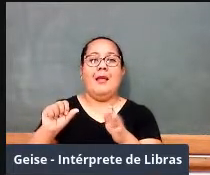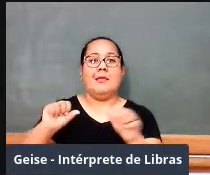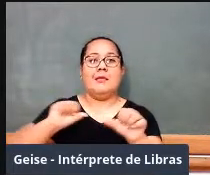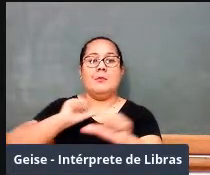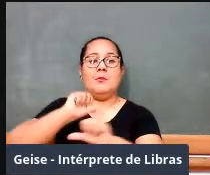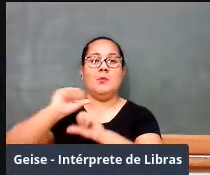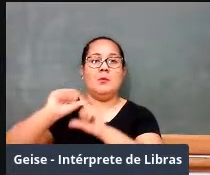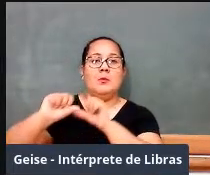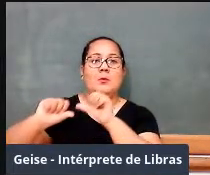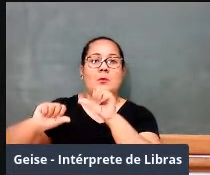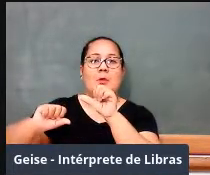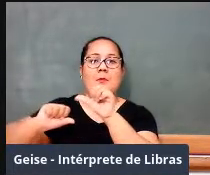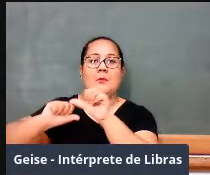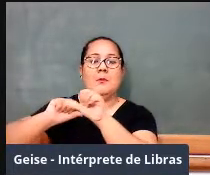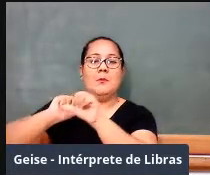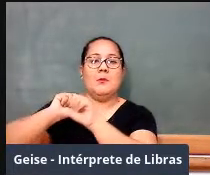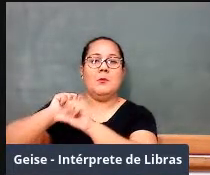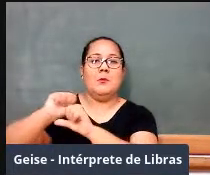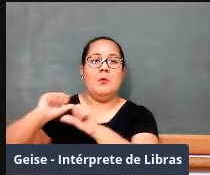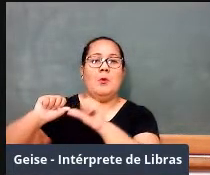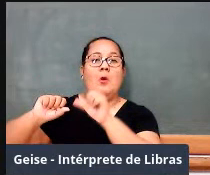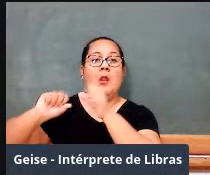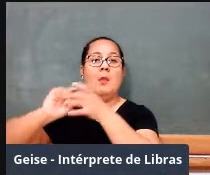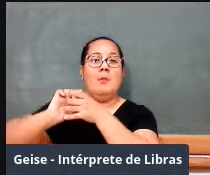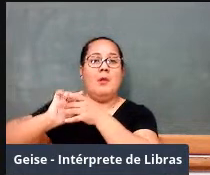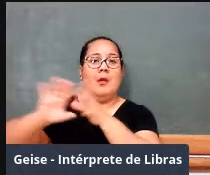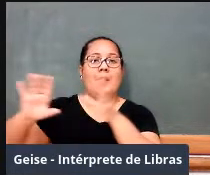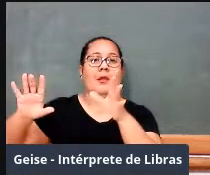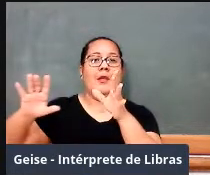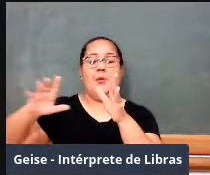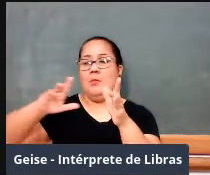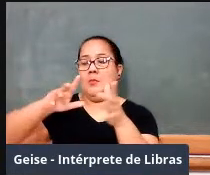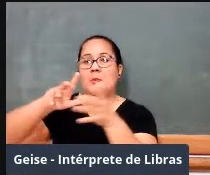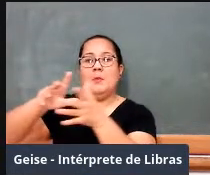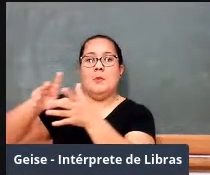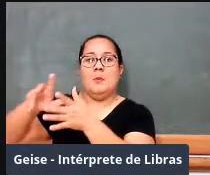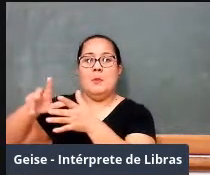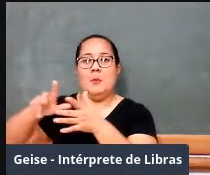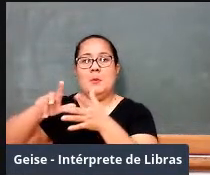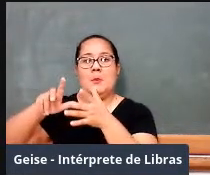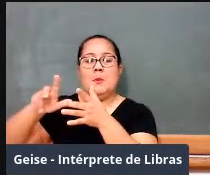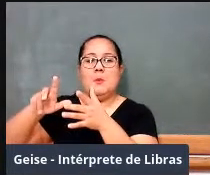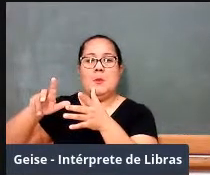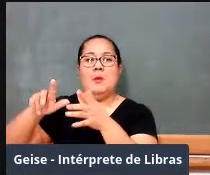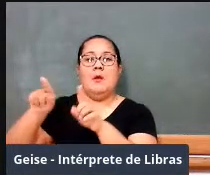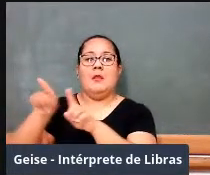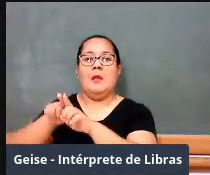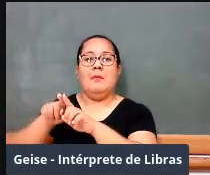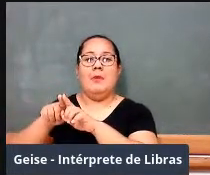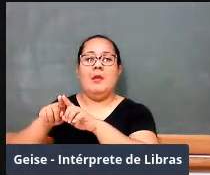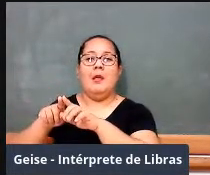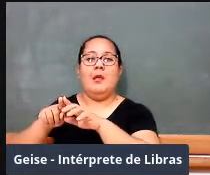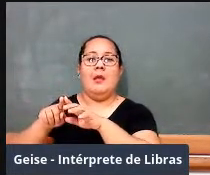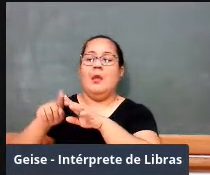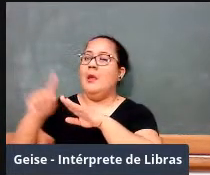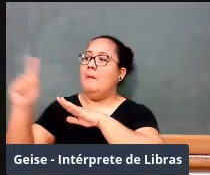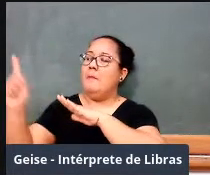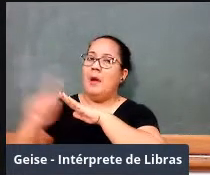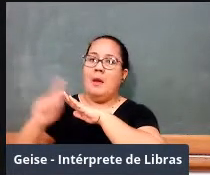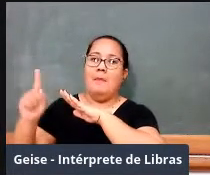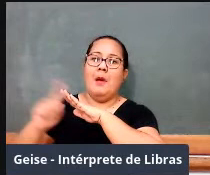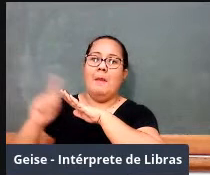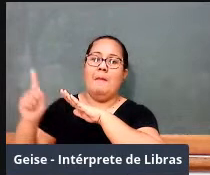falam do neoliberalismo, os estudos falam de atendimento dos currículos às demandas